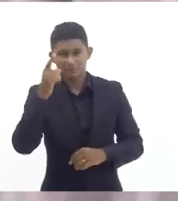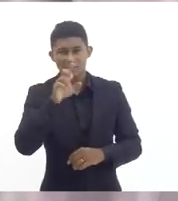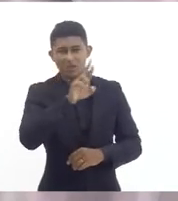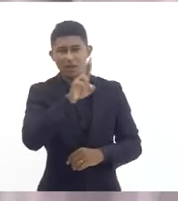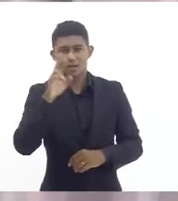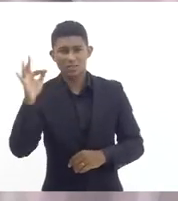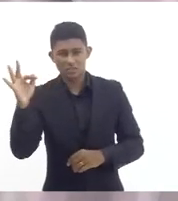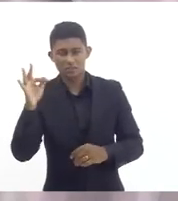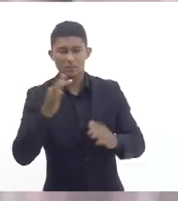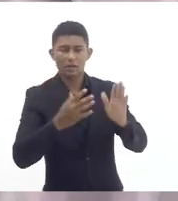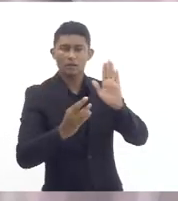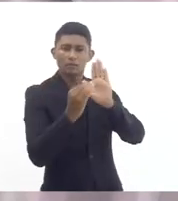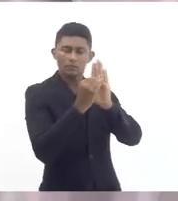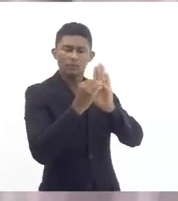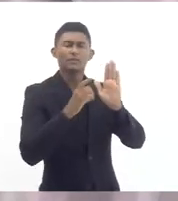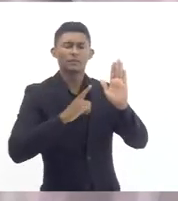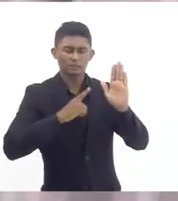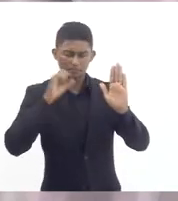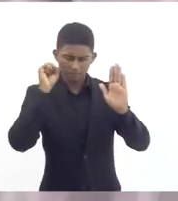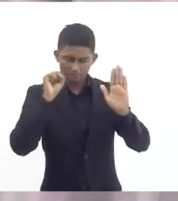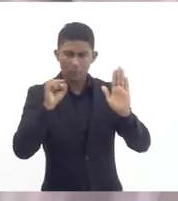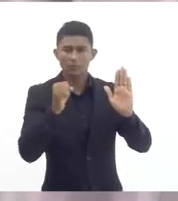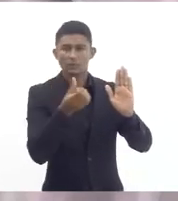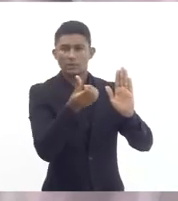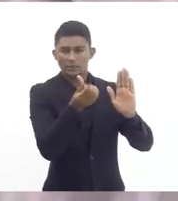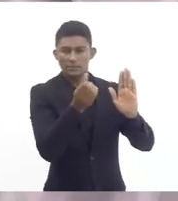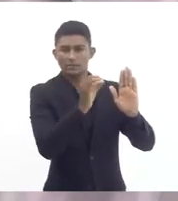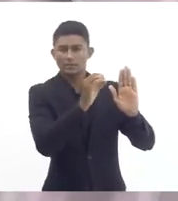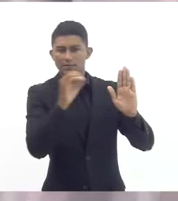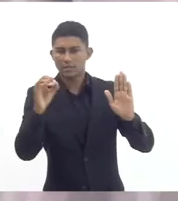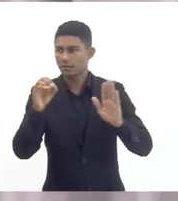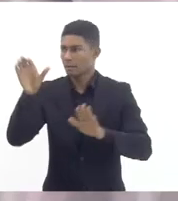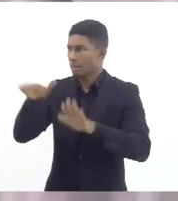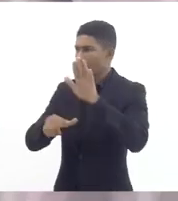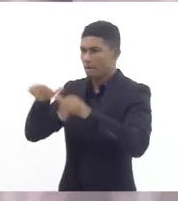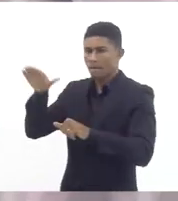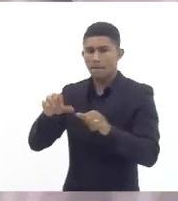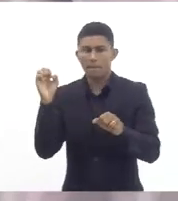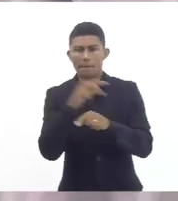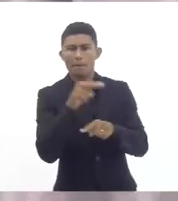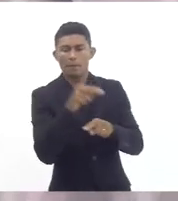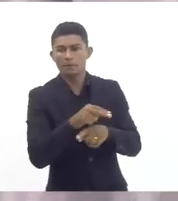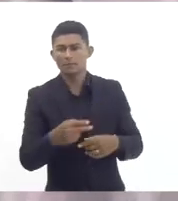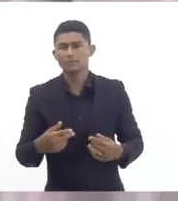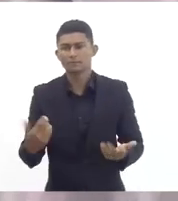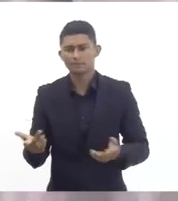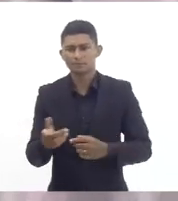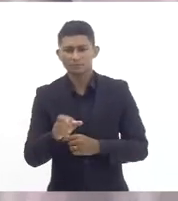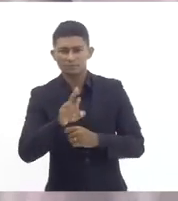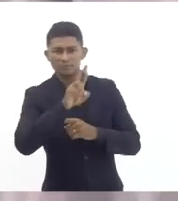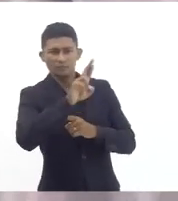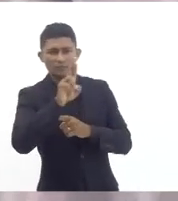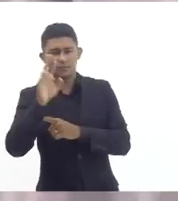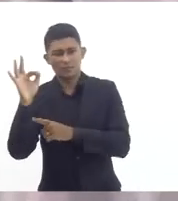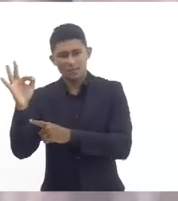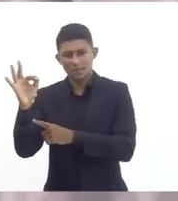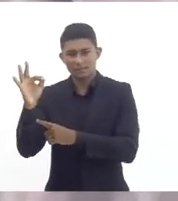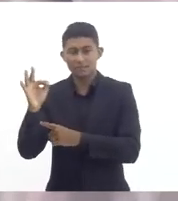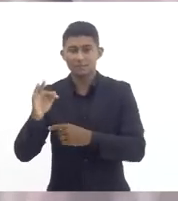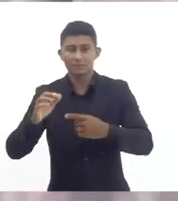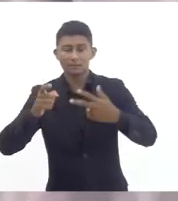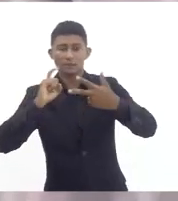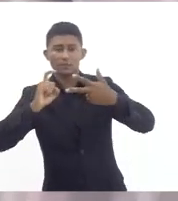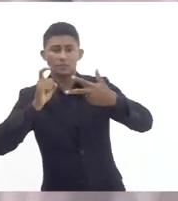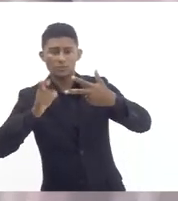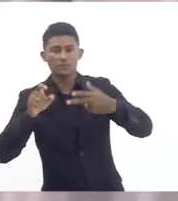o que eu quero colocar de questão é acho que a gente tem uma interpretação pacificada do que é o regime porque pelo que eu entendo o próprio poder executivo